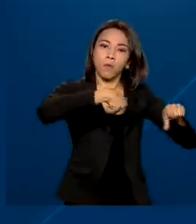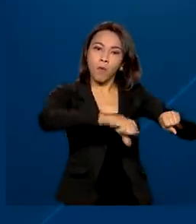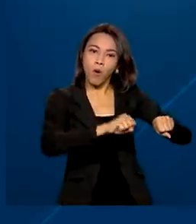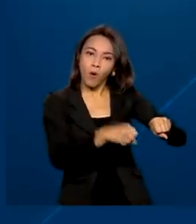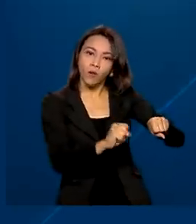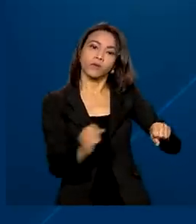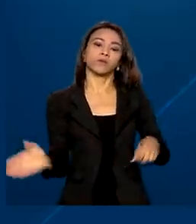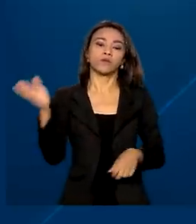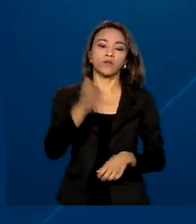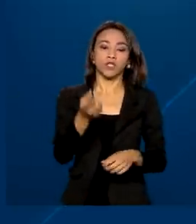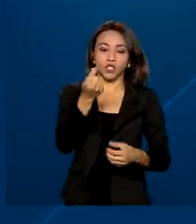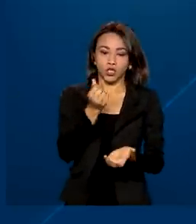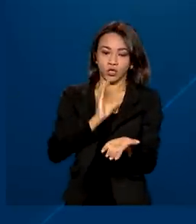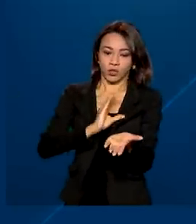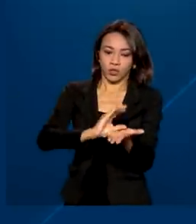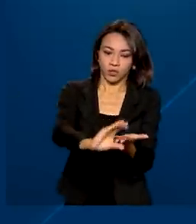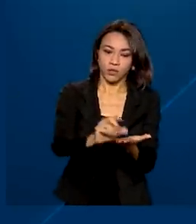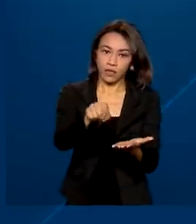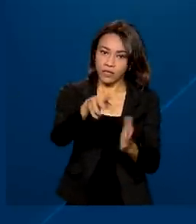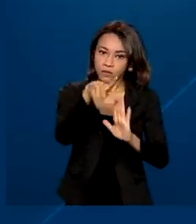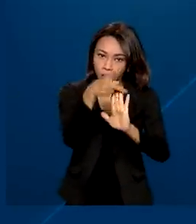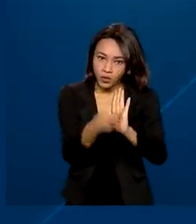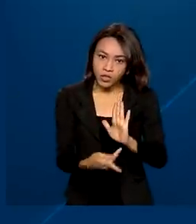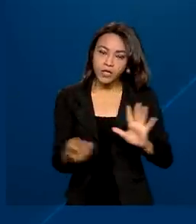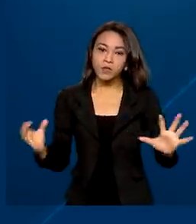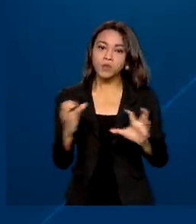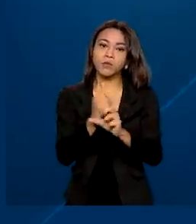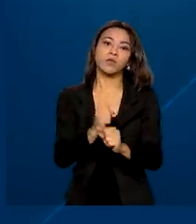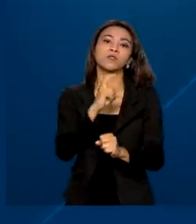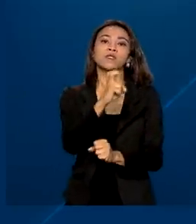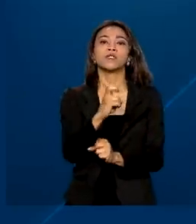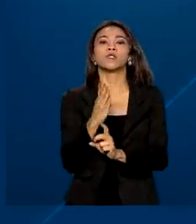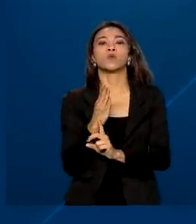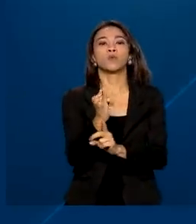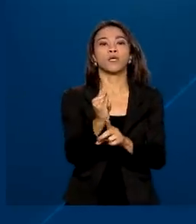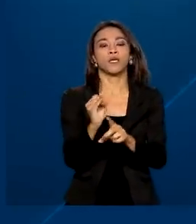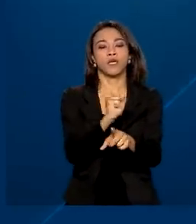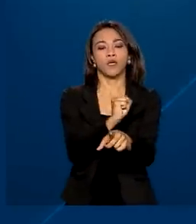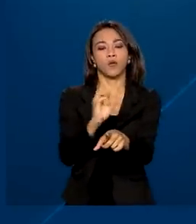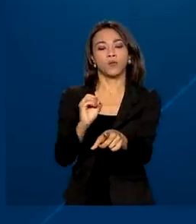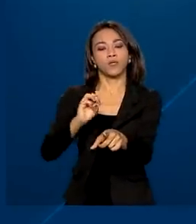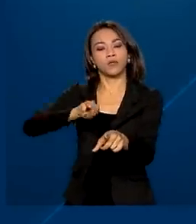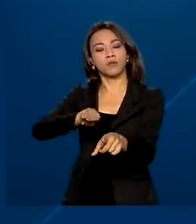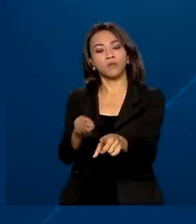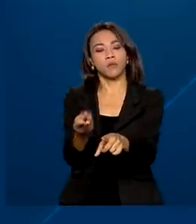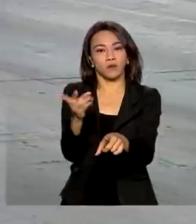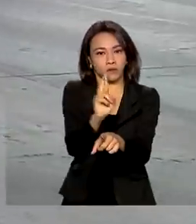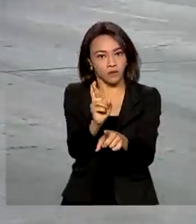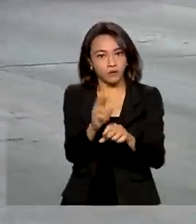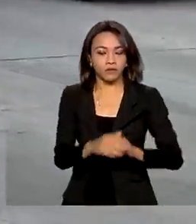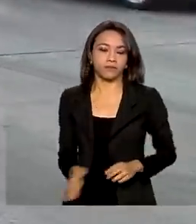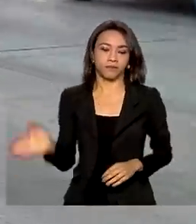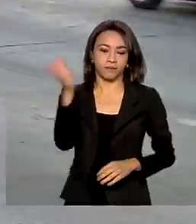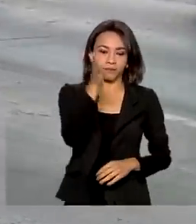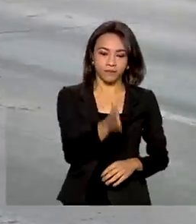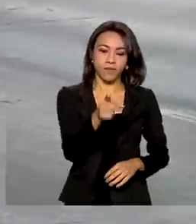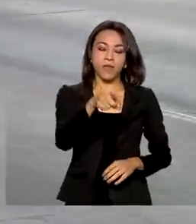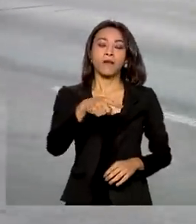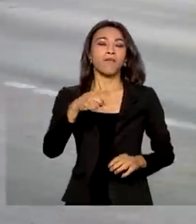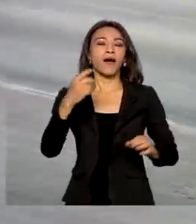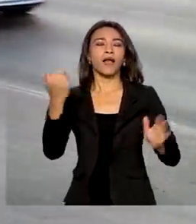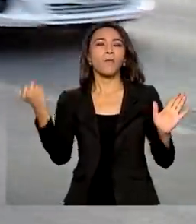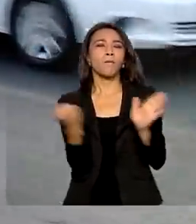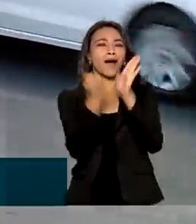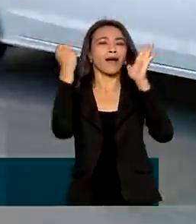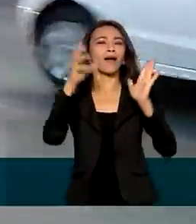os investimentos nesses projetos somam R 5,8 bilhões. Para marcar o Dia